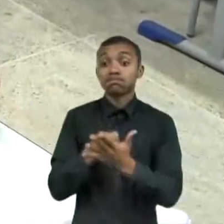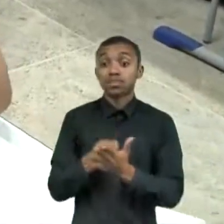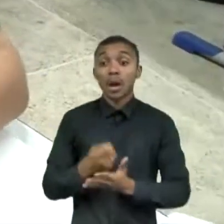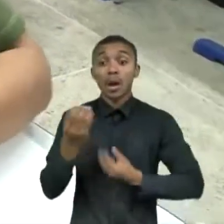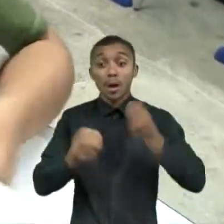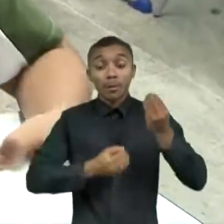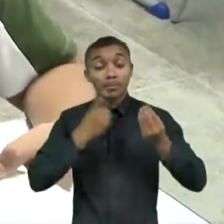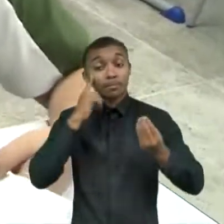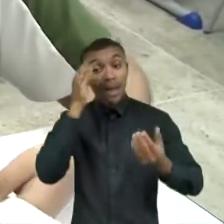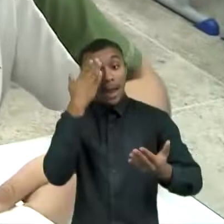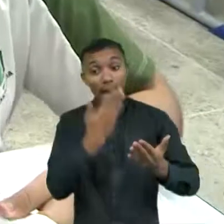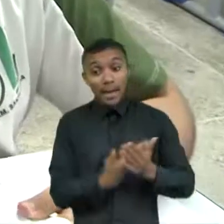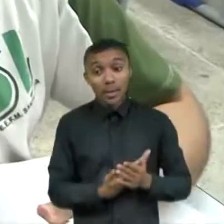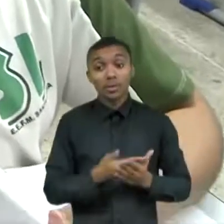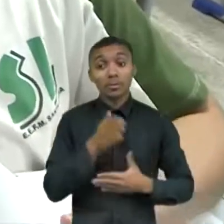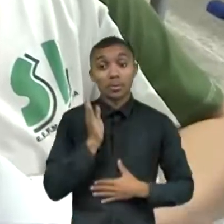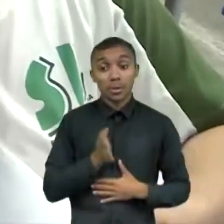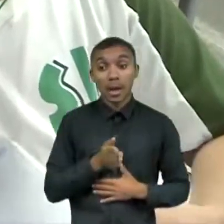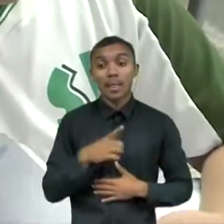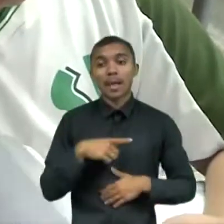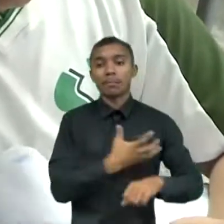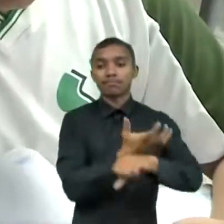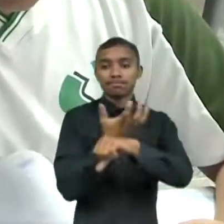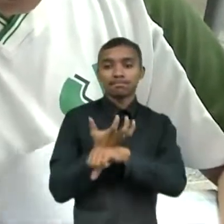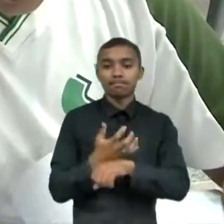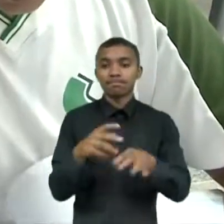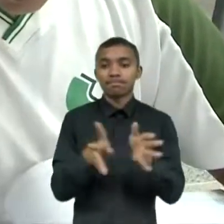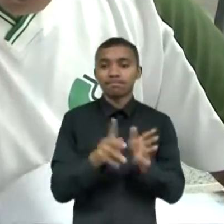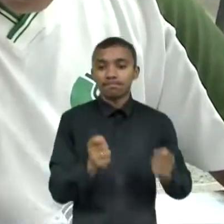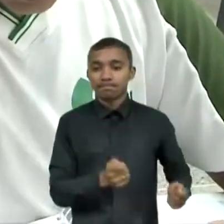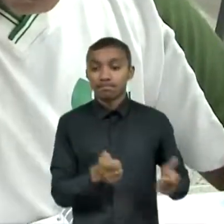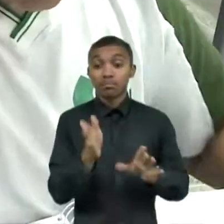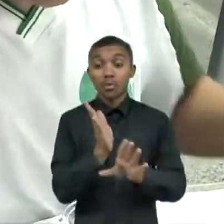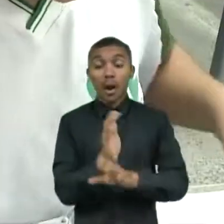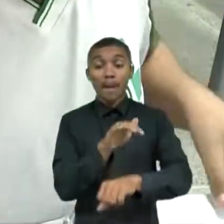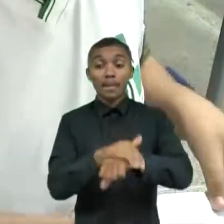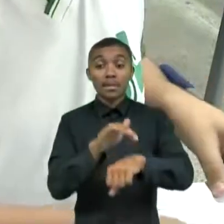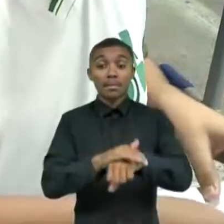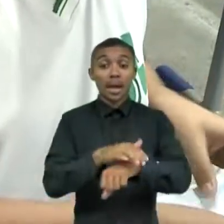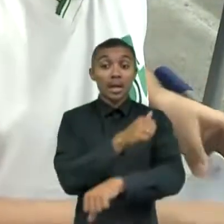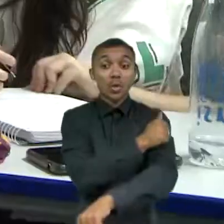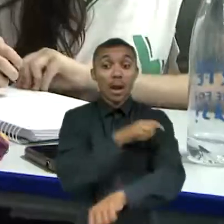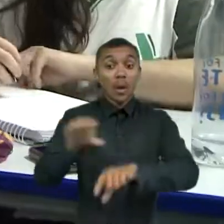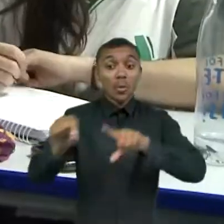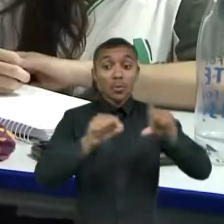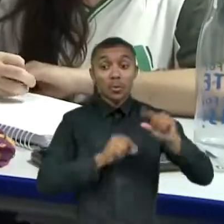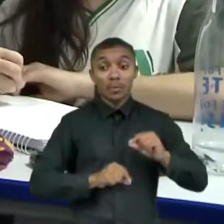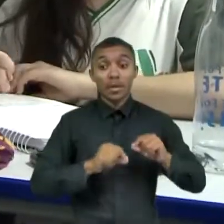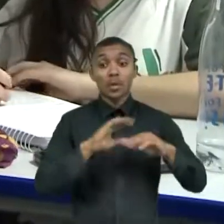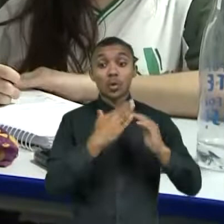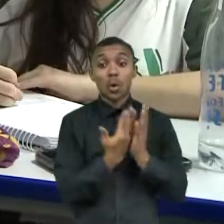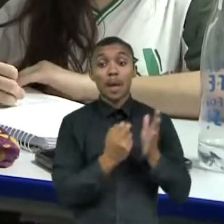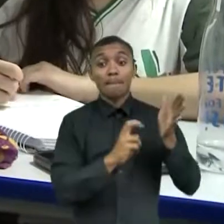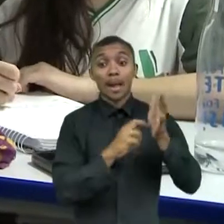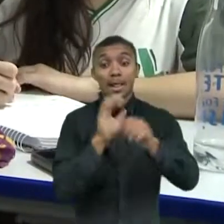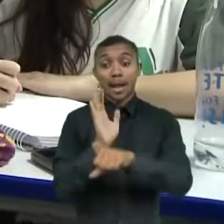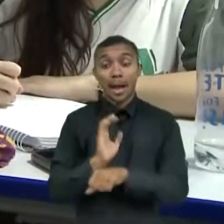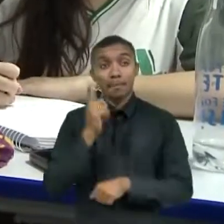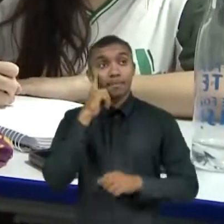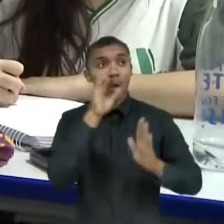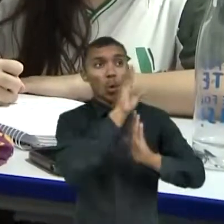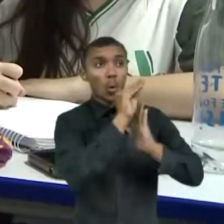é que entrem como eletivas para a opção do aluno na oferta do tempo integral e como temas que serão